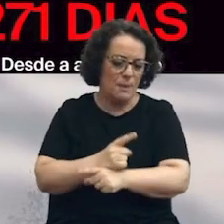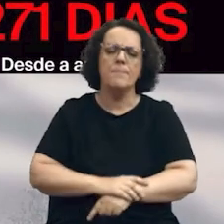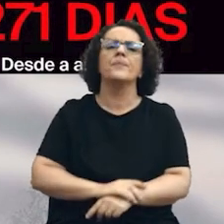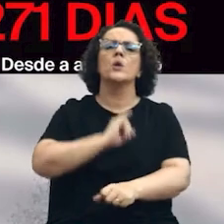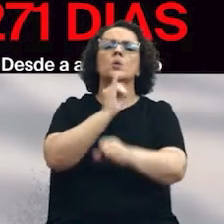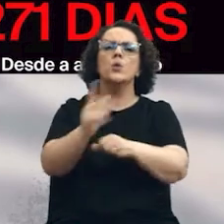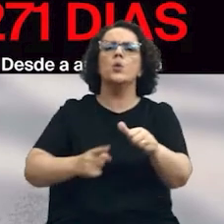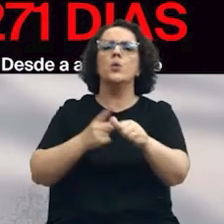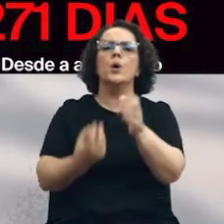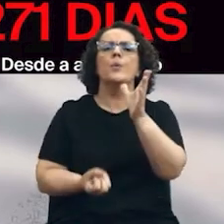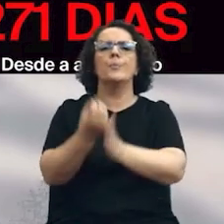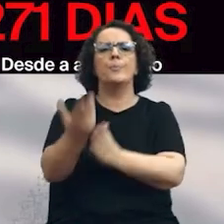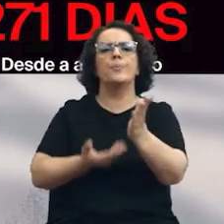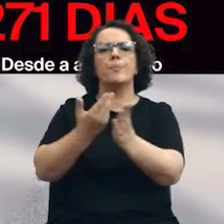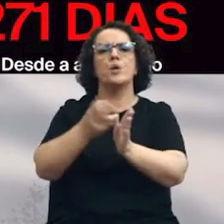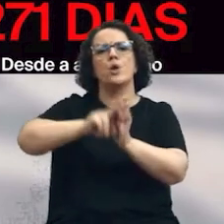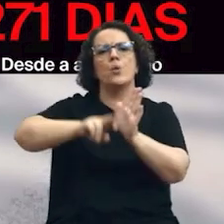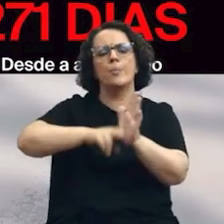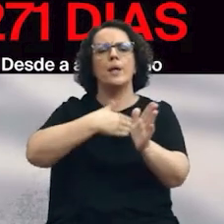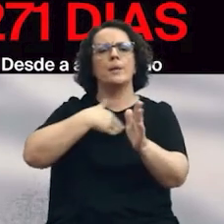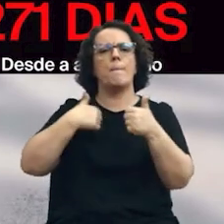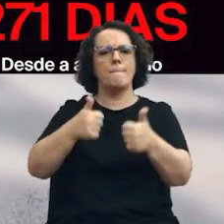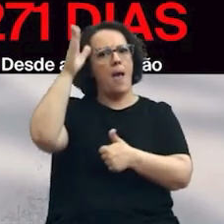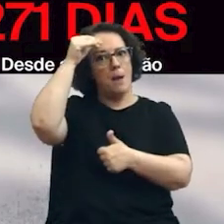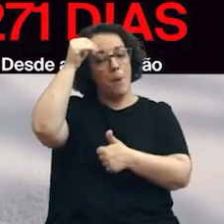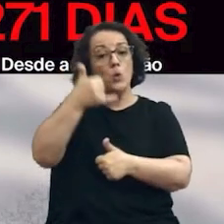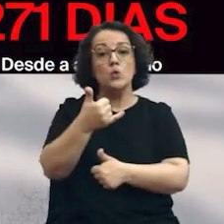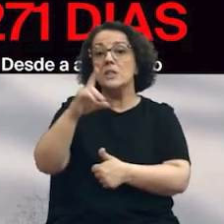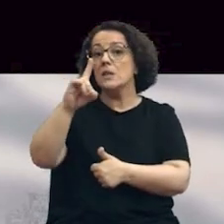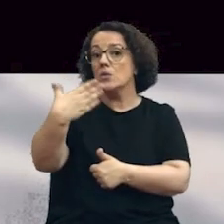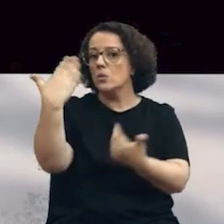de um regulamento do bem-estar animal, passaram 271 dias.